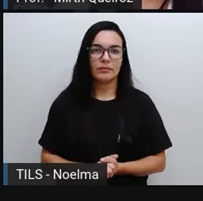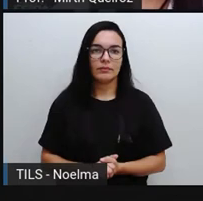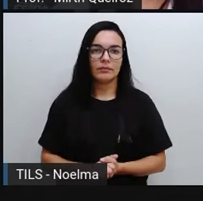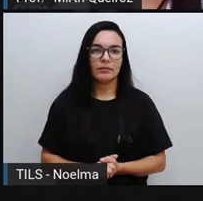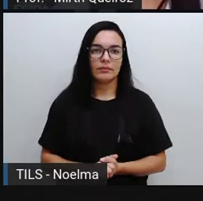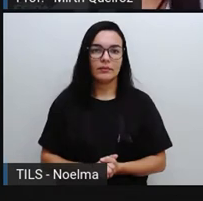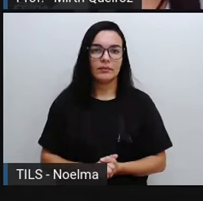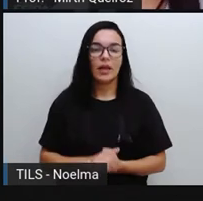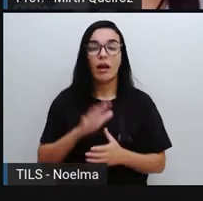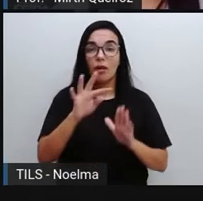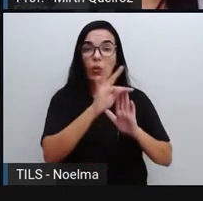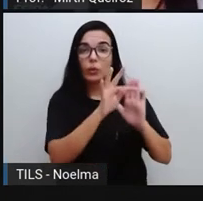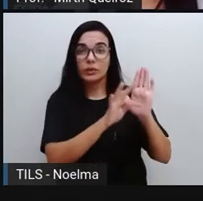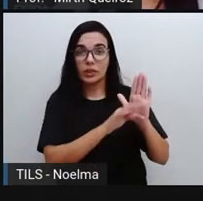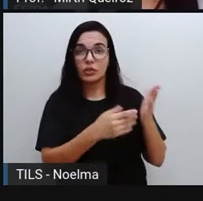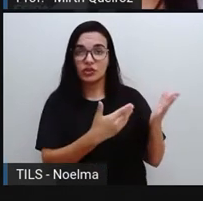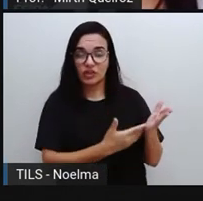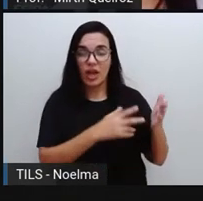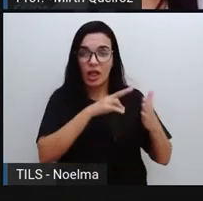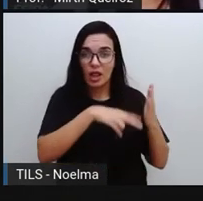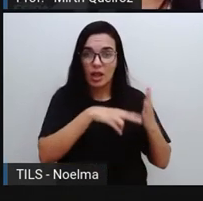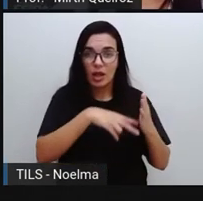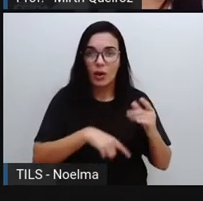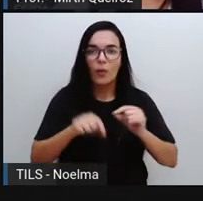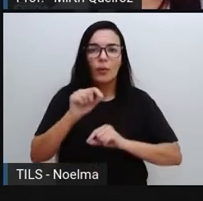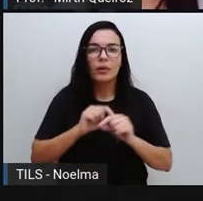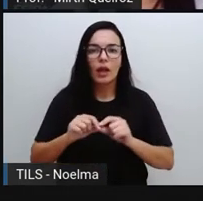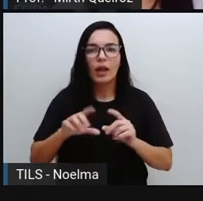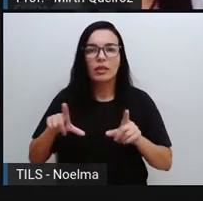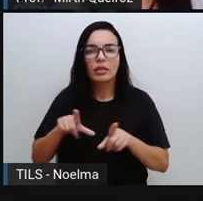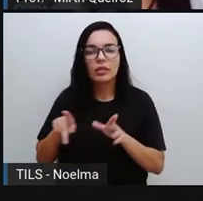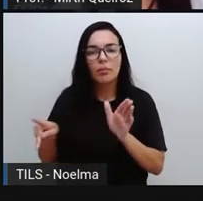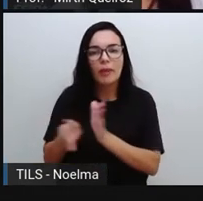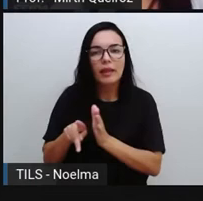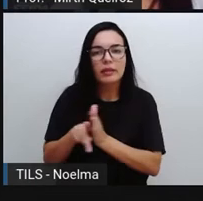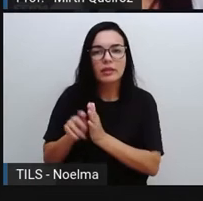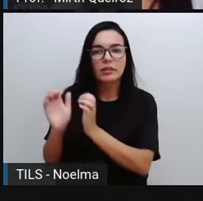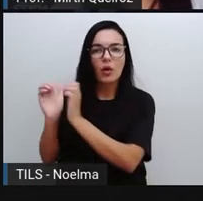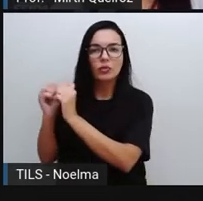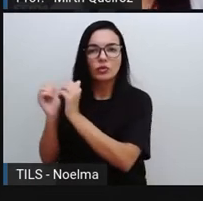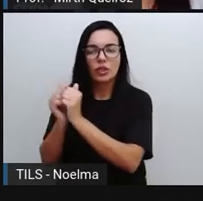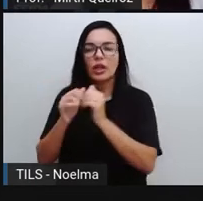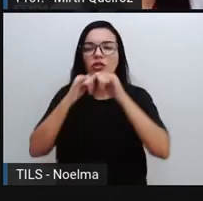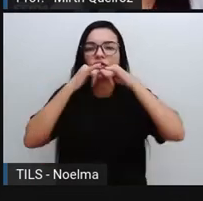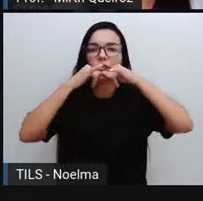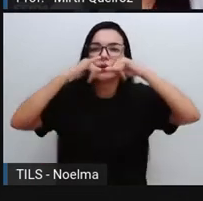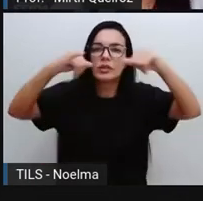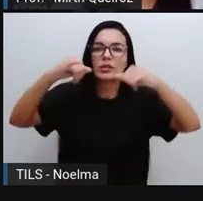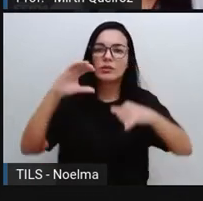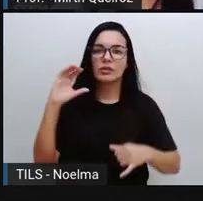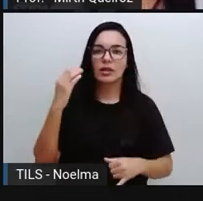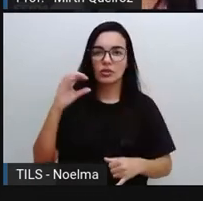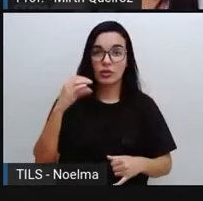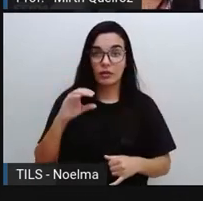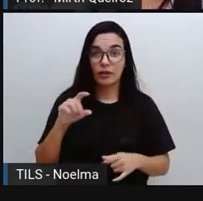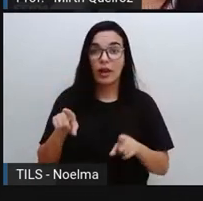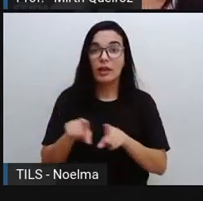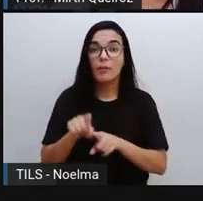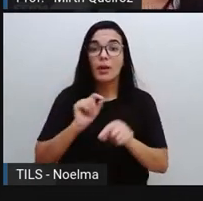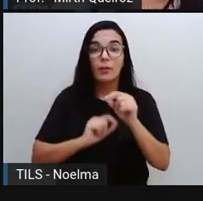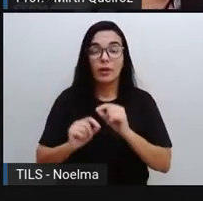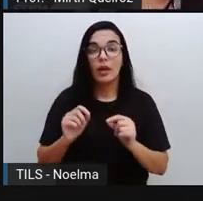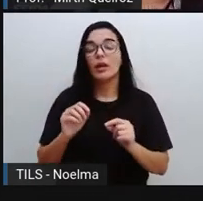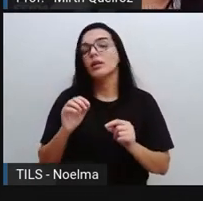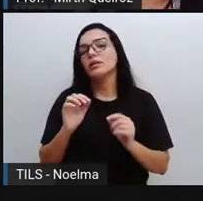O texto lido, ele se enquadra no gênero de divulgação científica. Trata-se de um